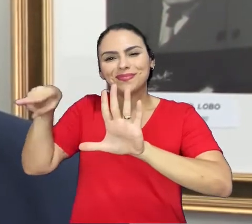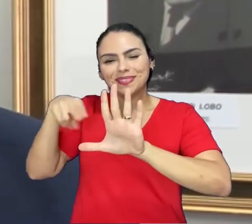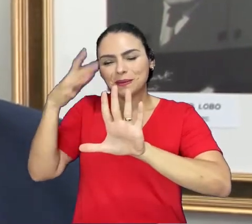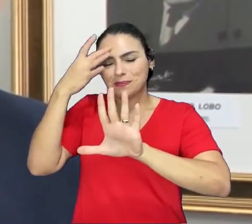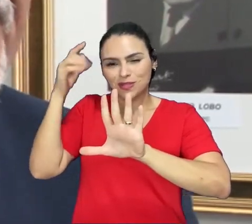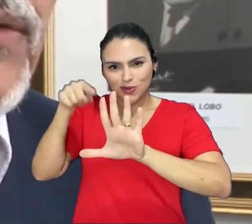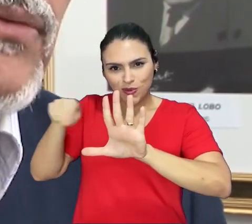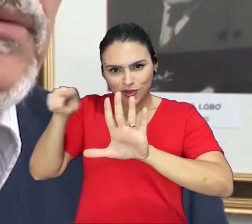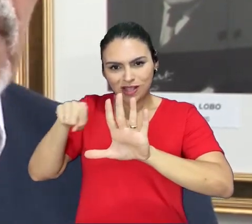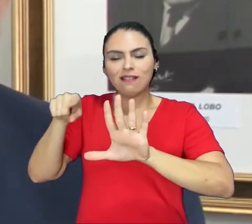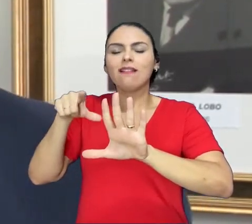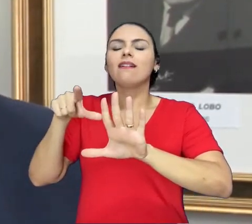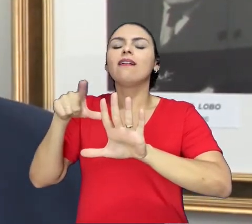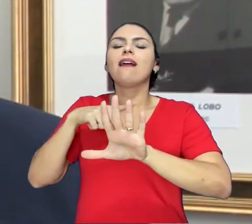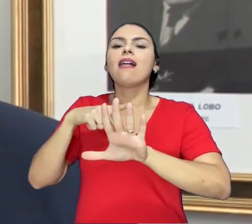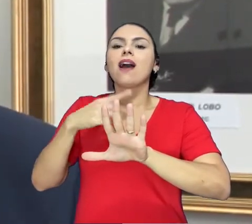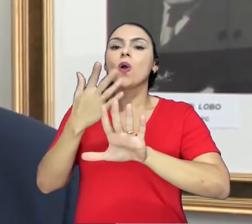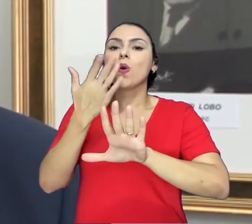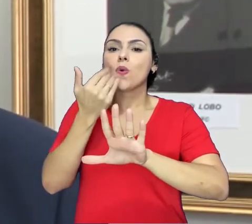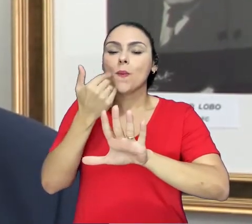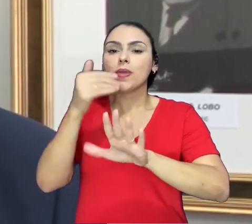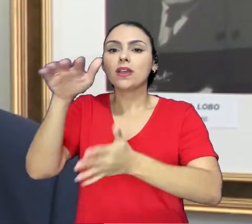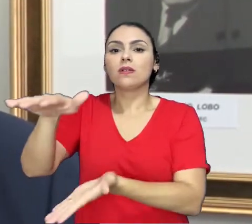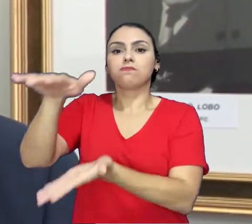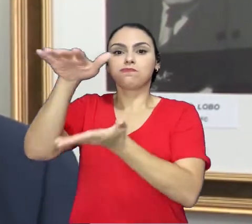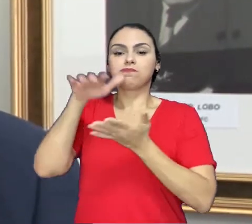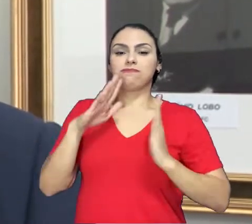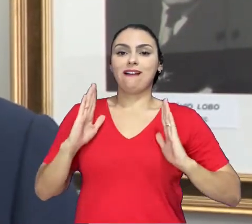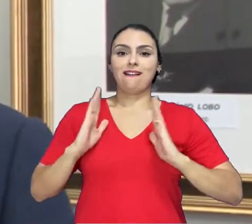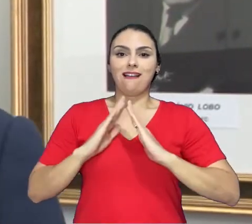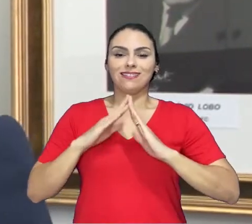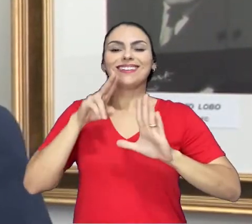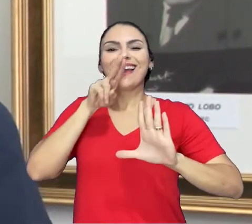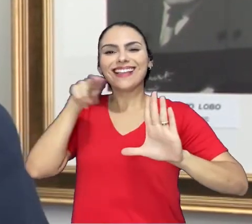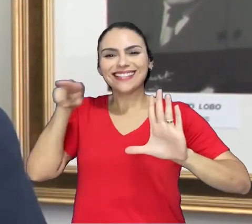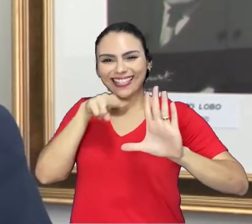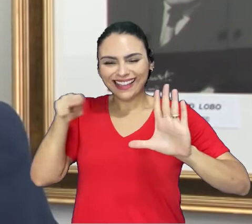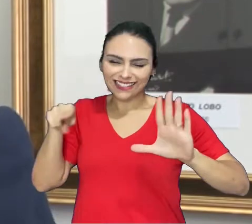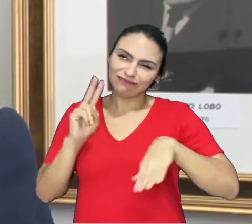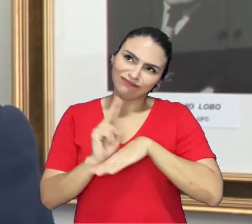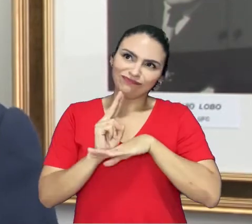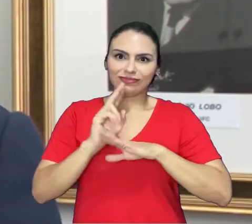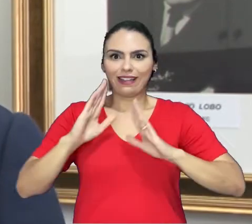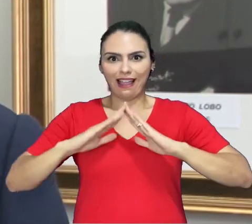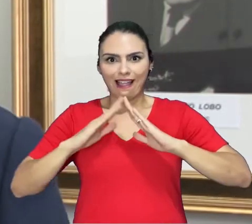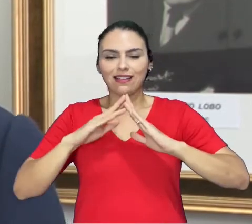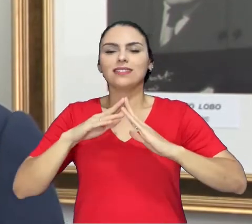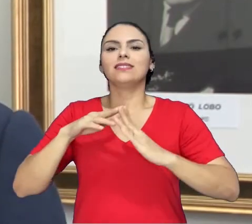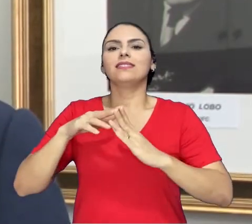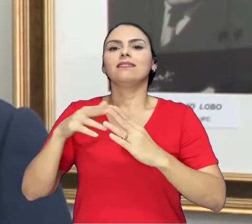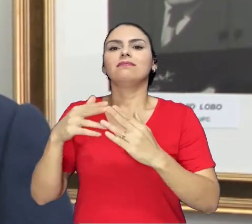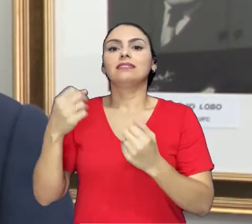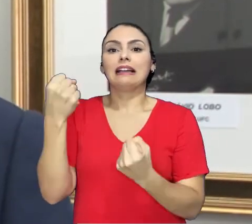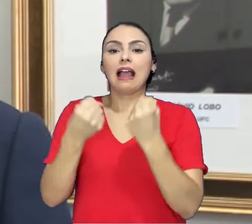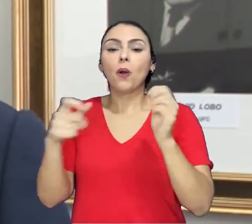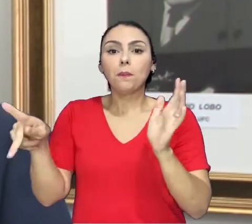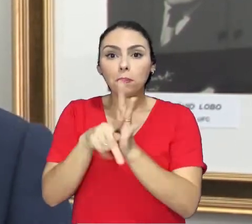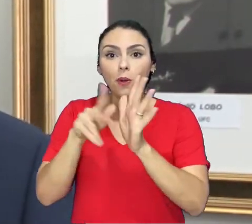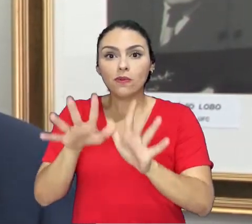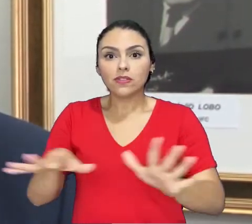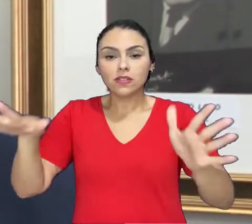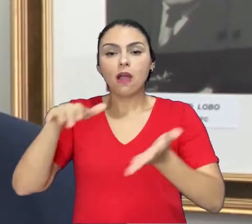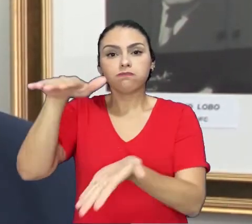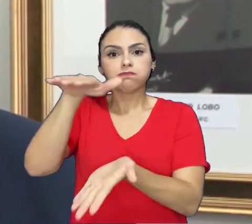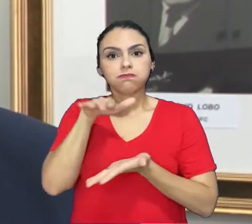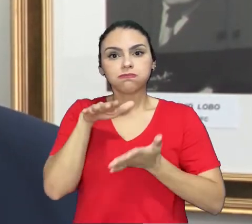residentes recebiam alimento nas residências levadas pelos transportes da